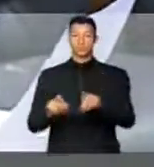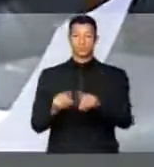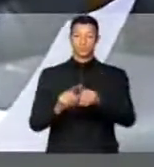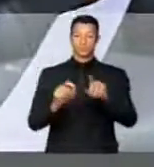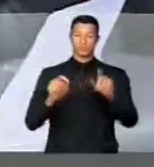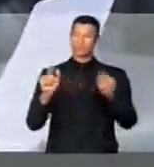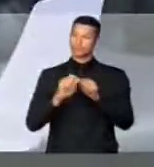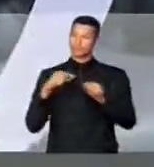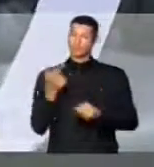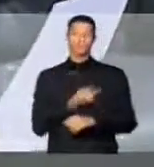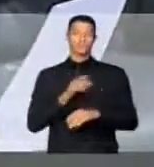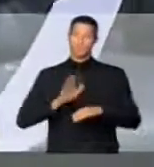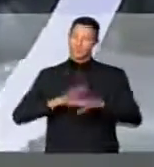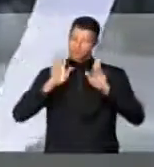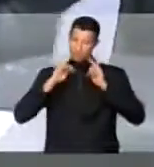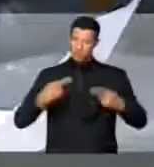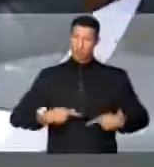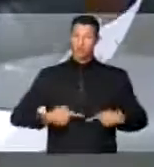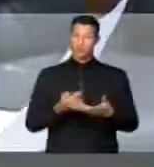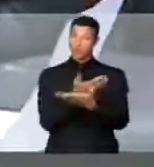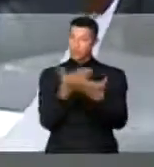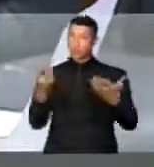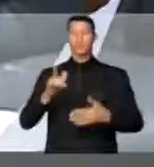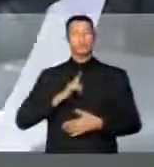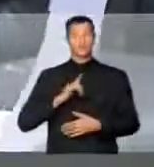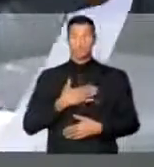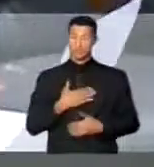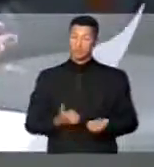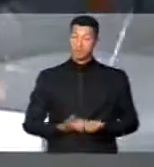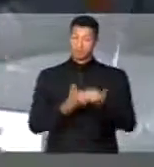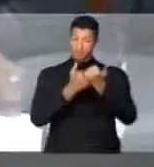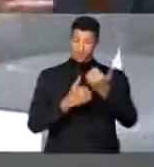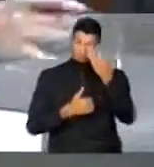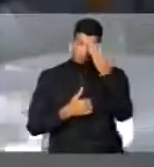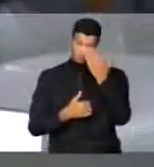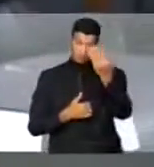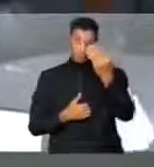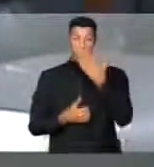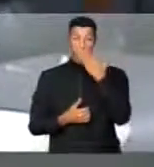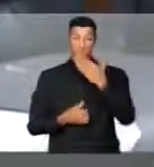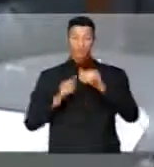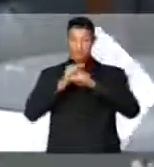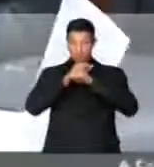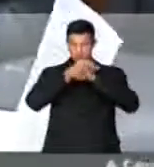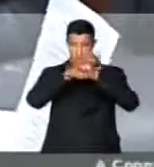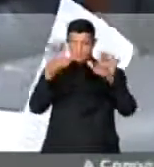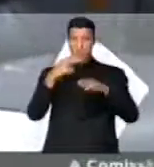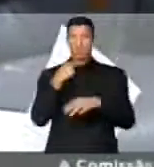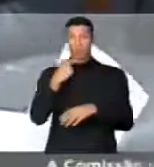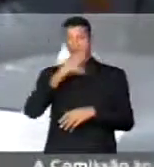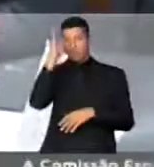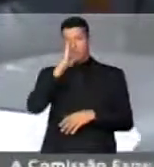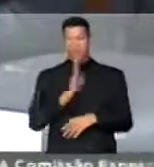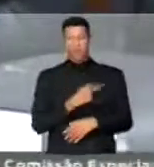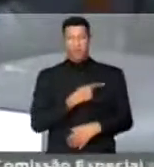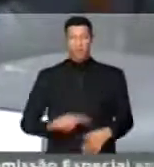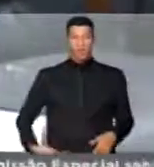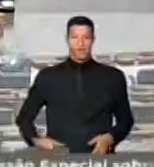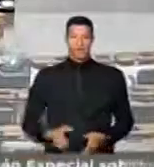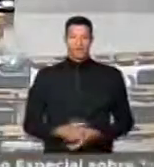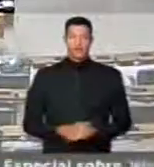nos torna mais humanos. Vocês têm meu apoio. Obrigada. Peço a divulgação na Voz do Brasil, Sr. Presidente.